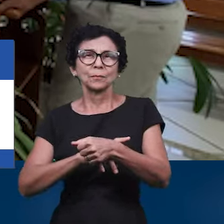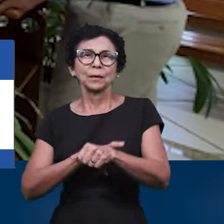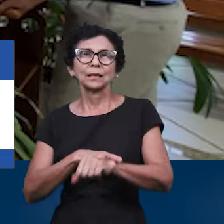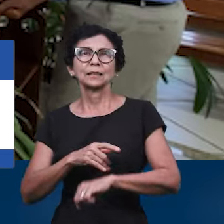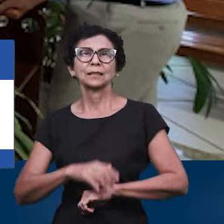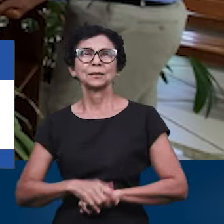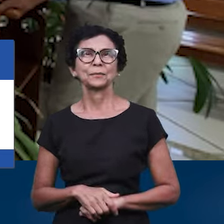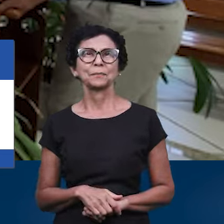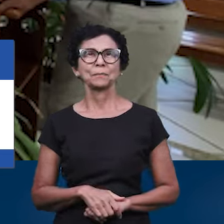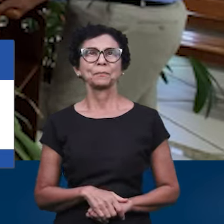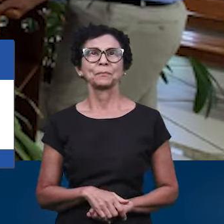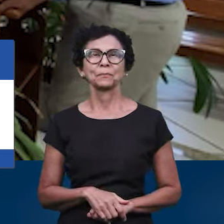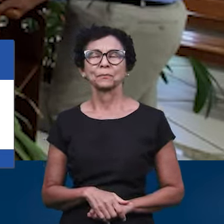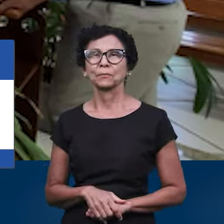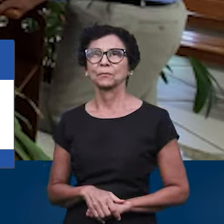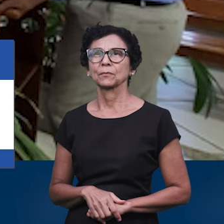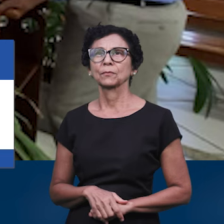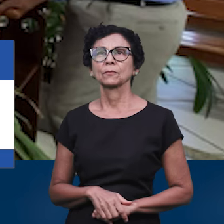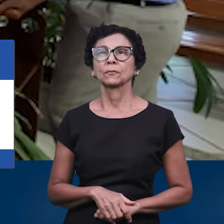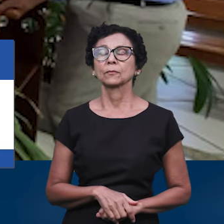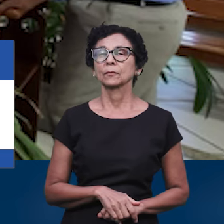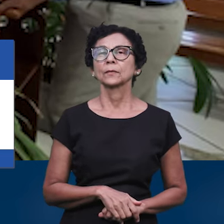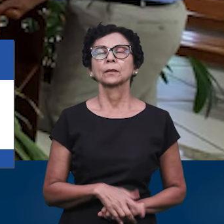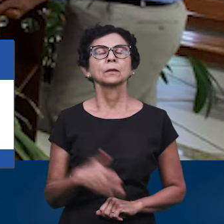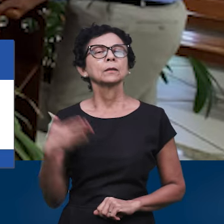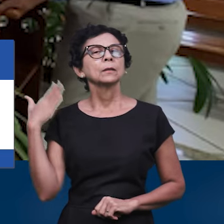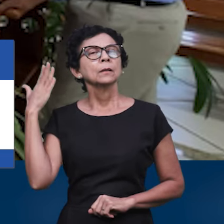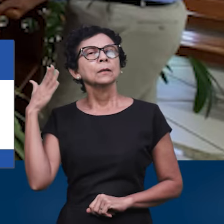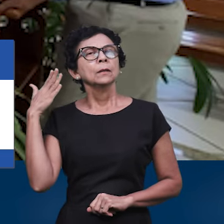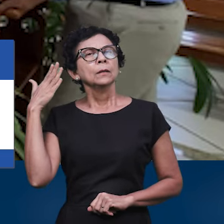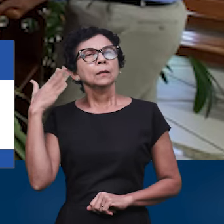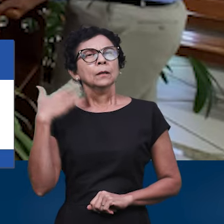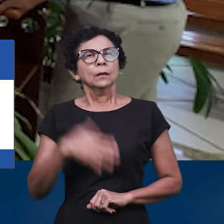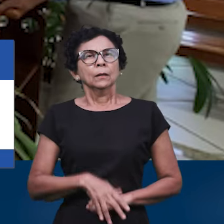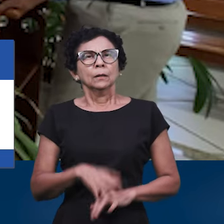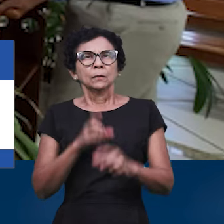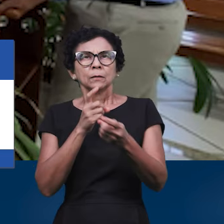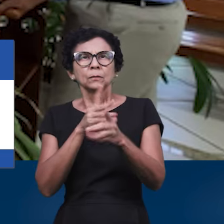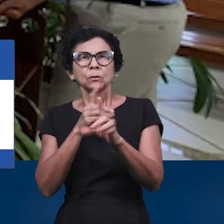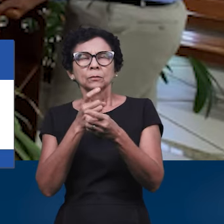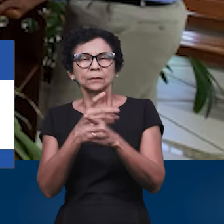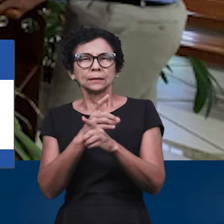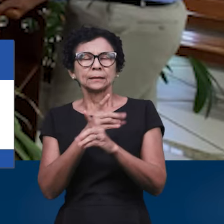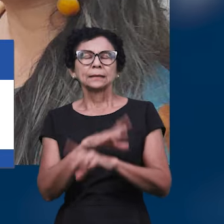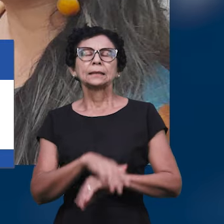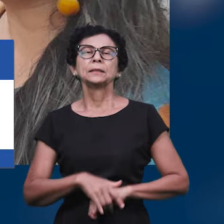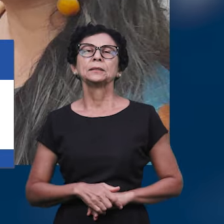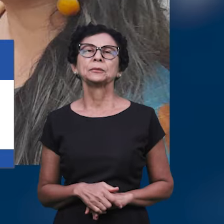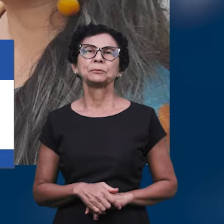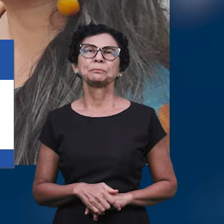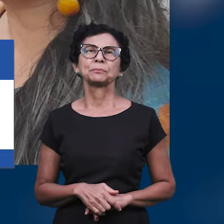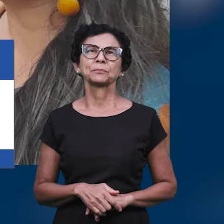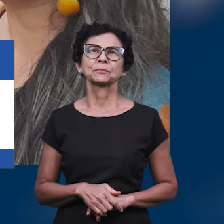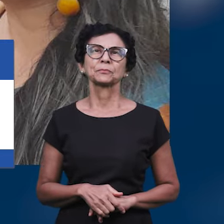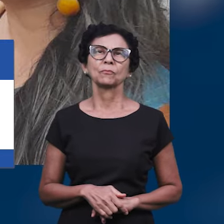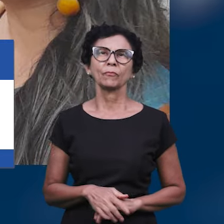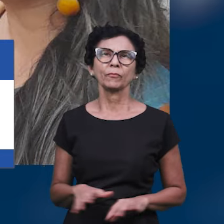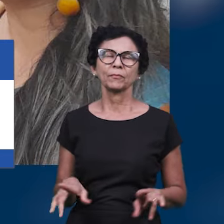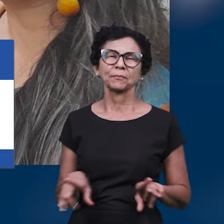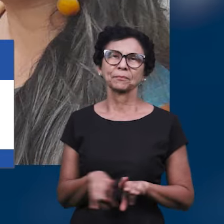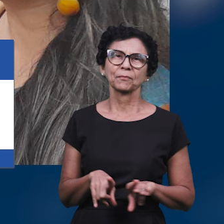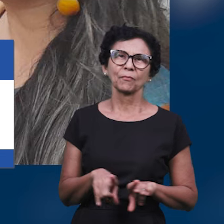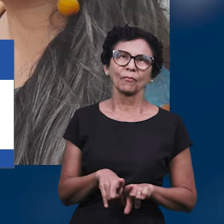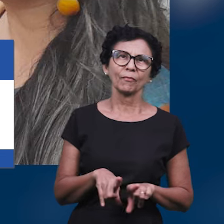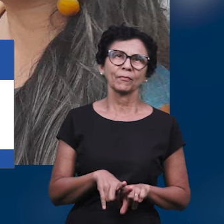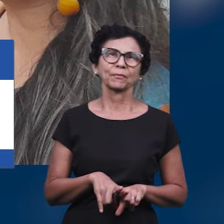Na oportunidade, os irmãos receberam ali uma palavra de base doutrinária, uma palavra de ensino. Já na capital, no estado aqui do